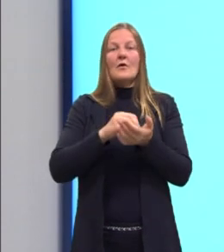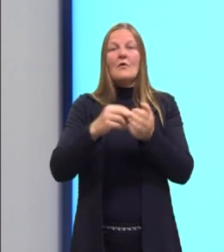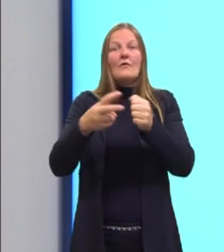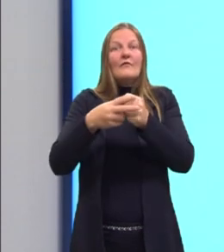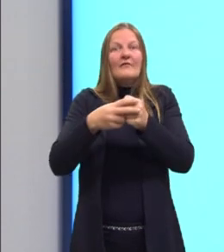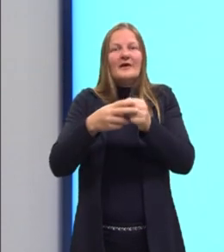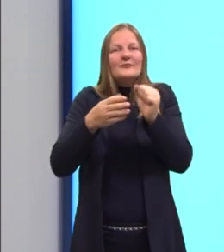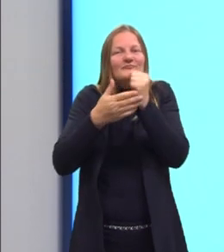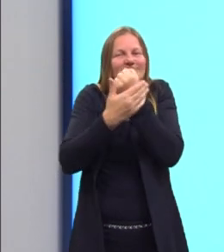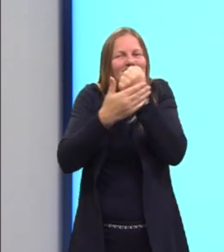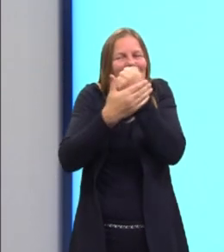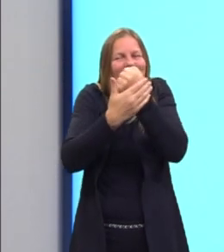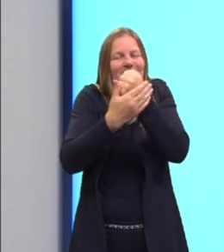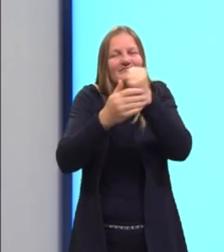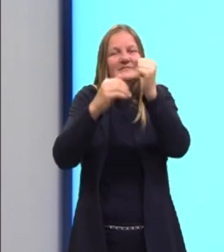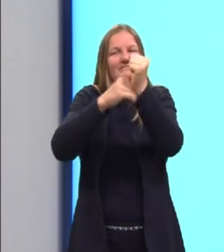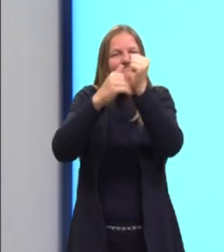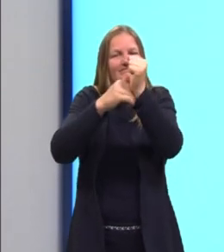verbo está omitido.